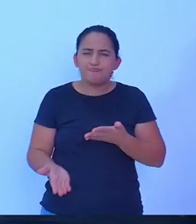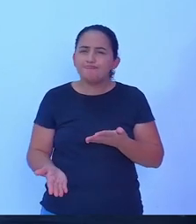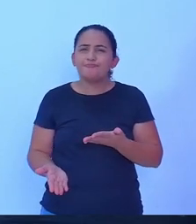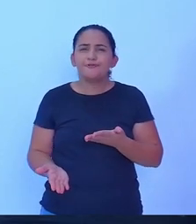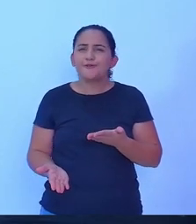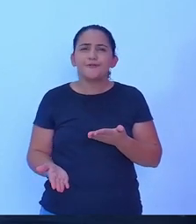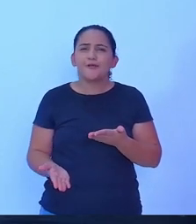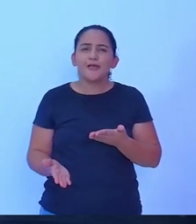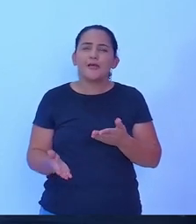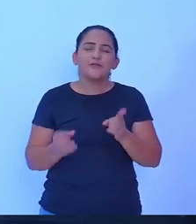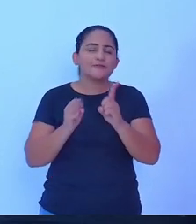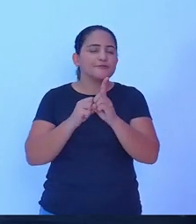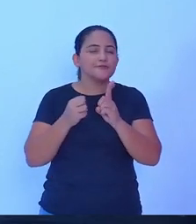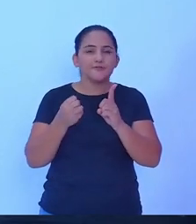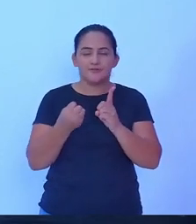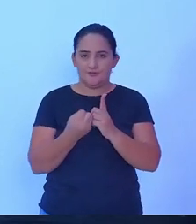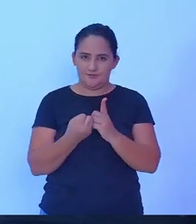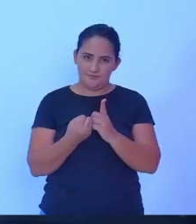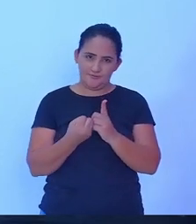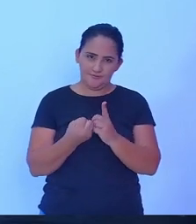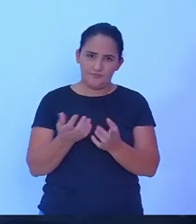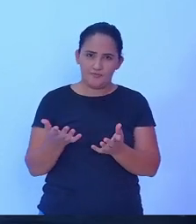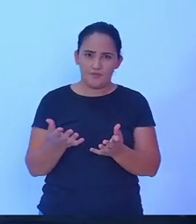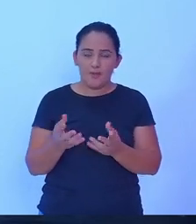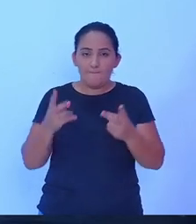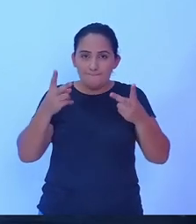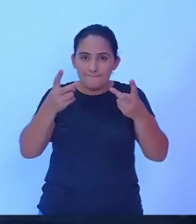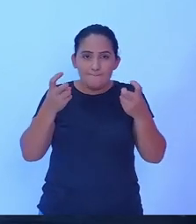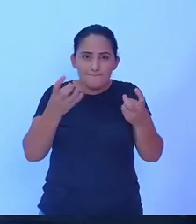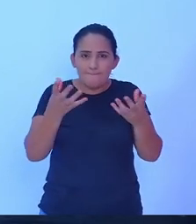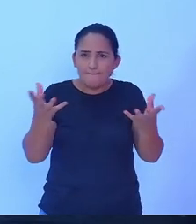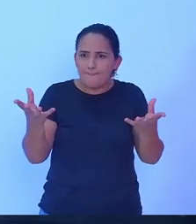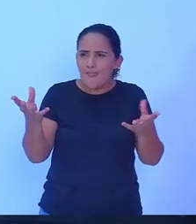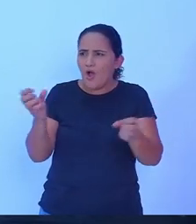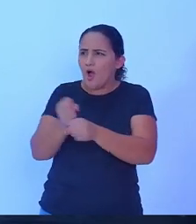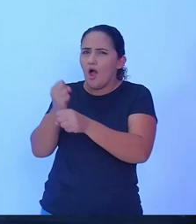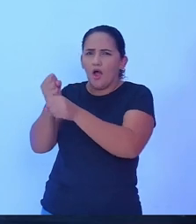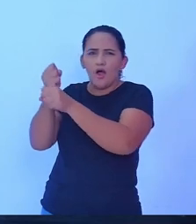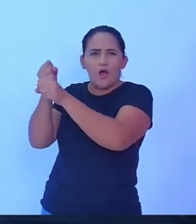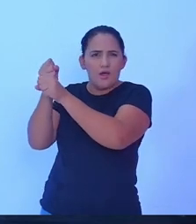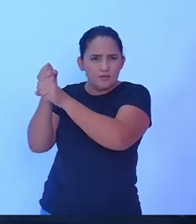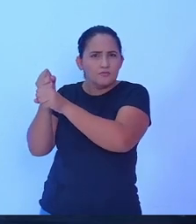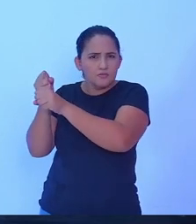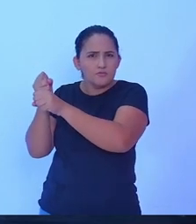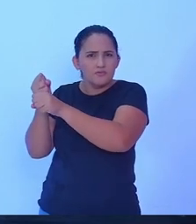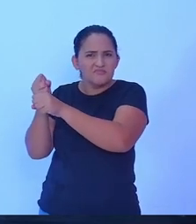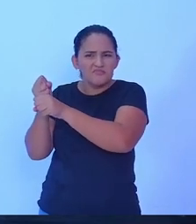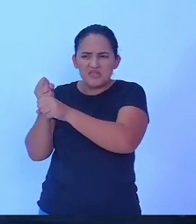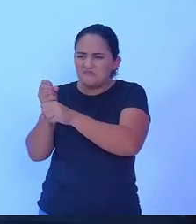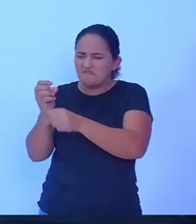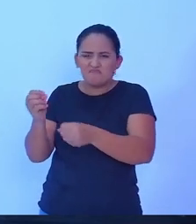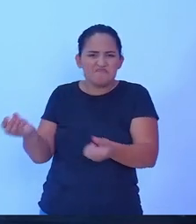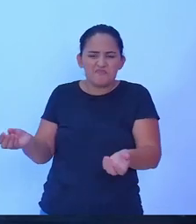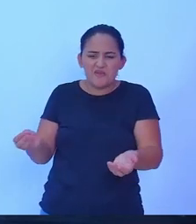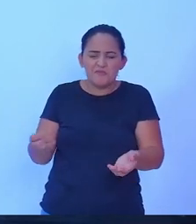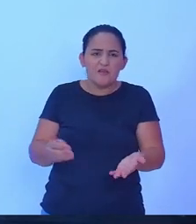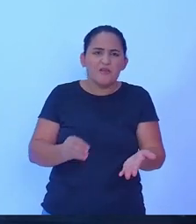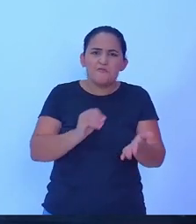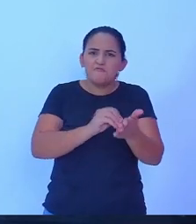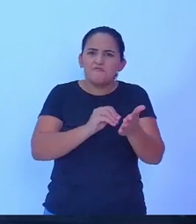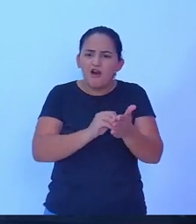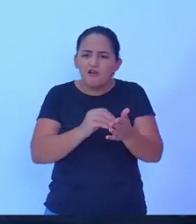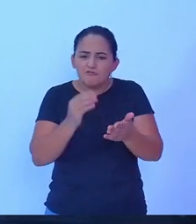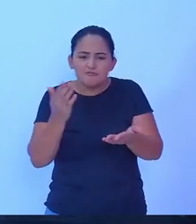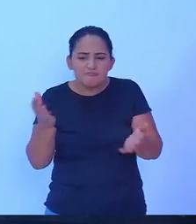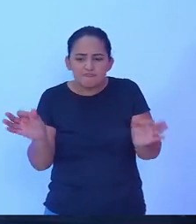população aí vimos aí algumas obras inclusive obras mal acabadas que começaram algum